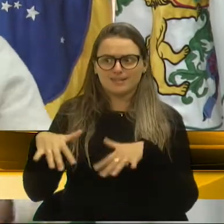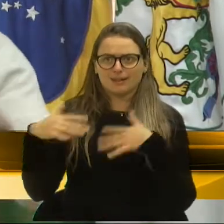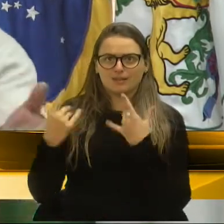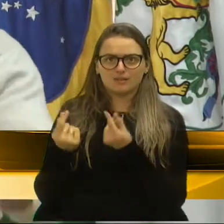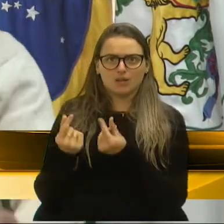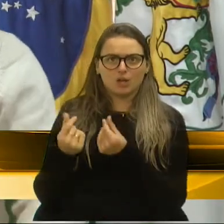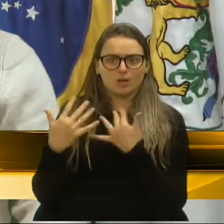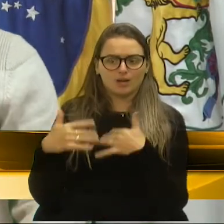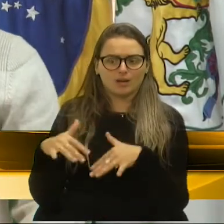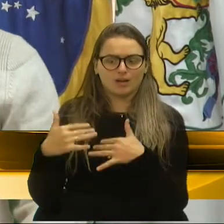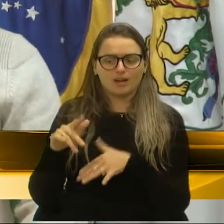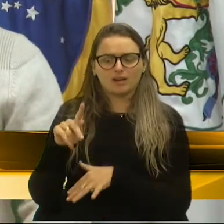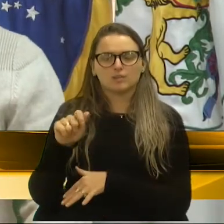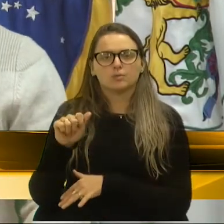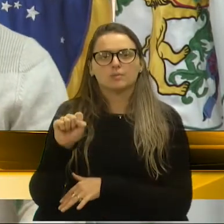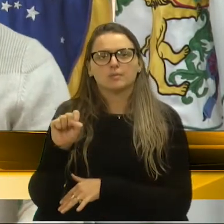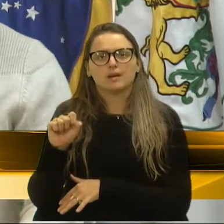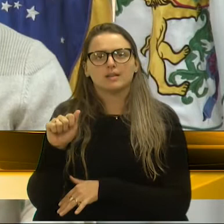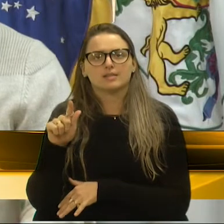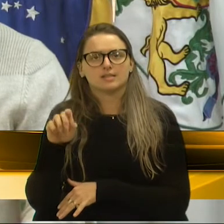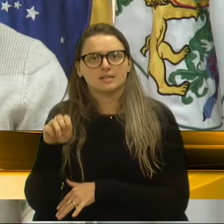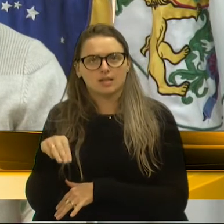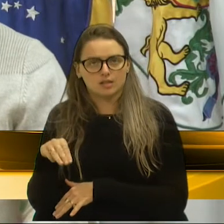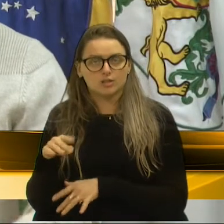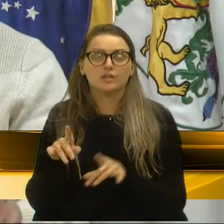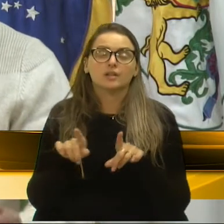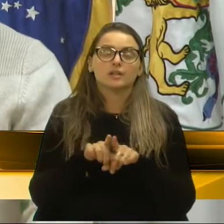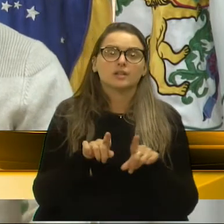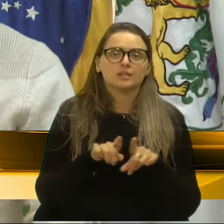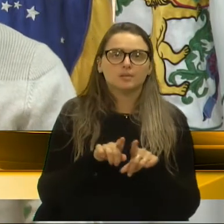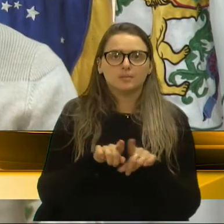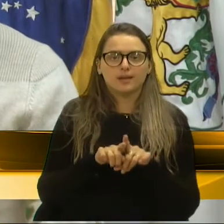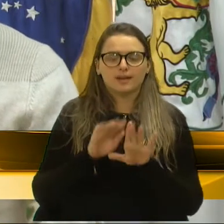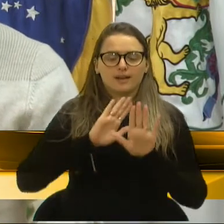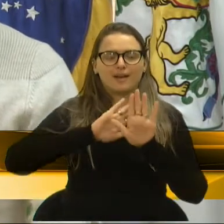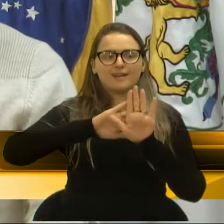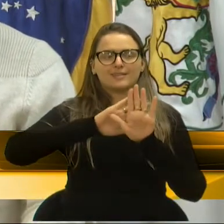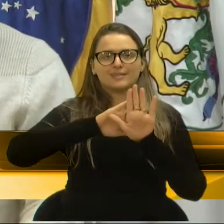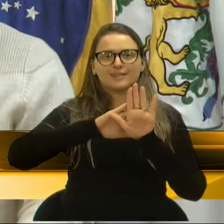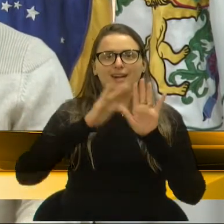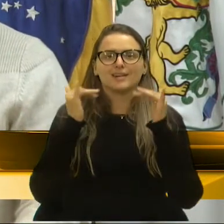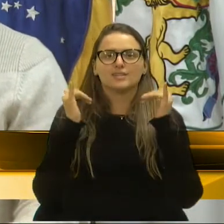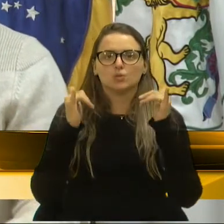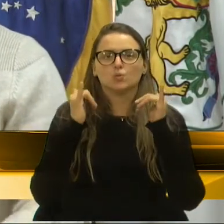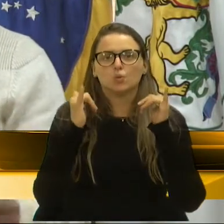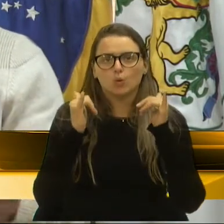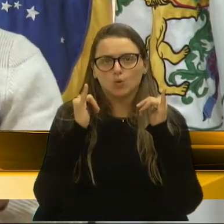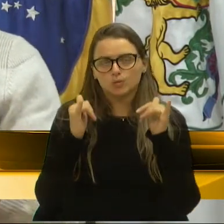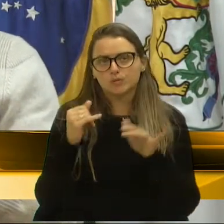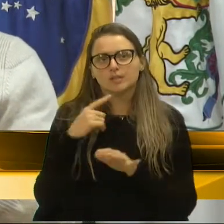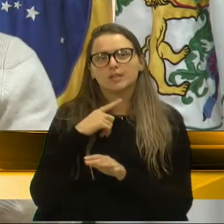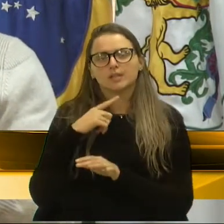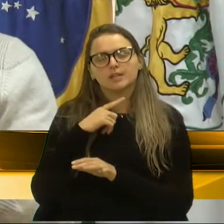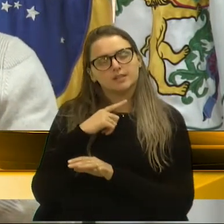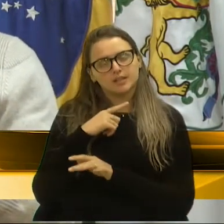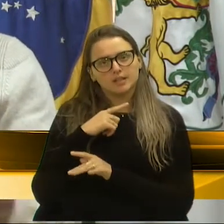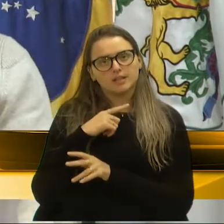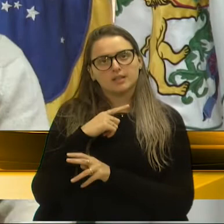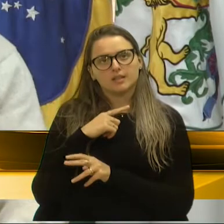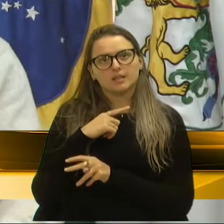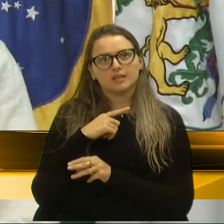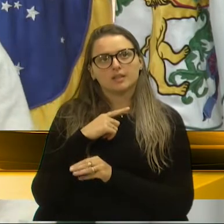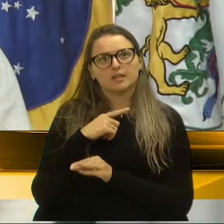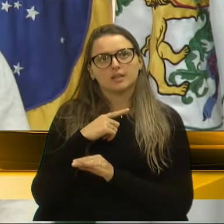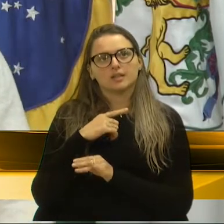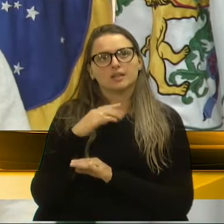exigindo, enfim, na traseira dos ônibus, que tivesse ali o